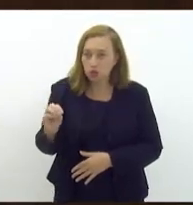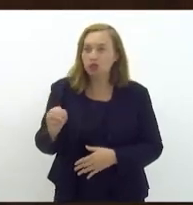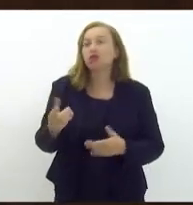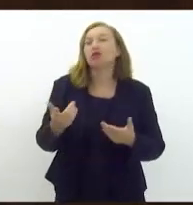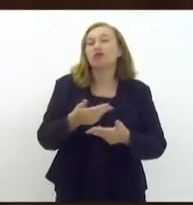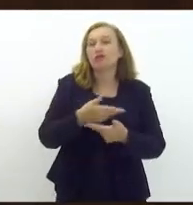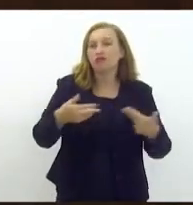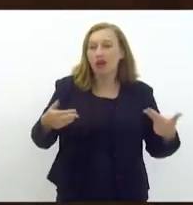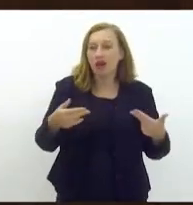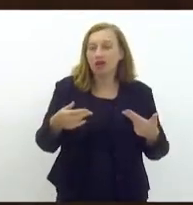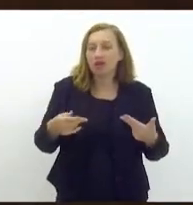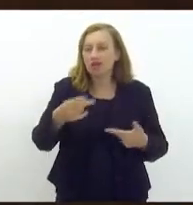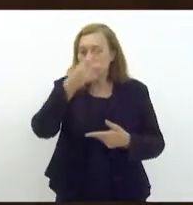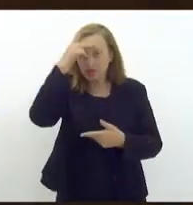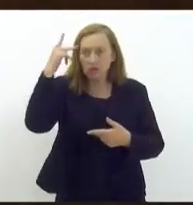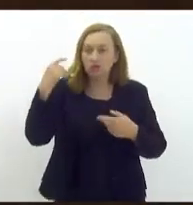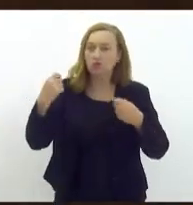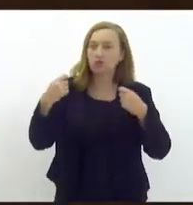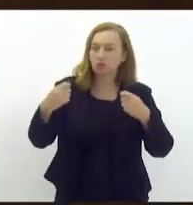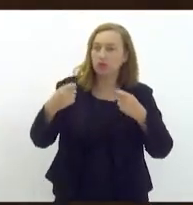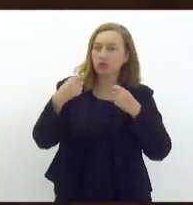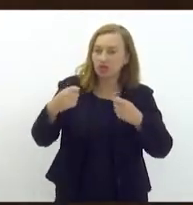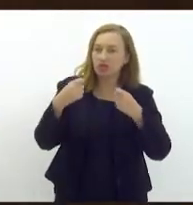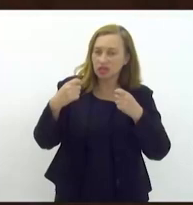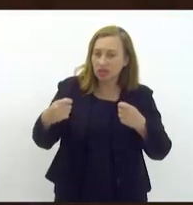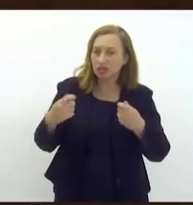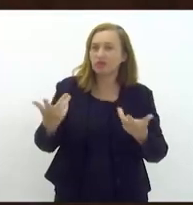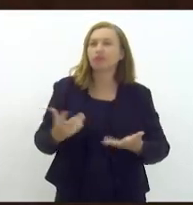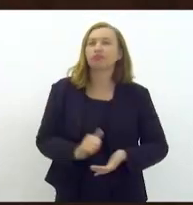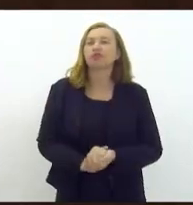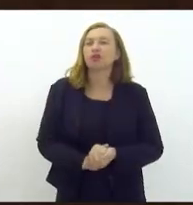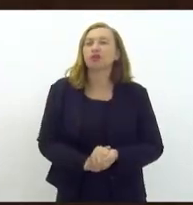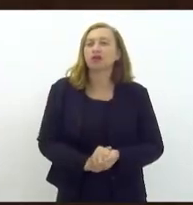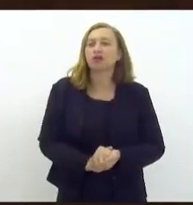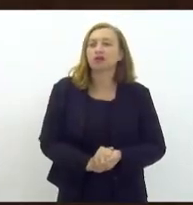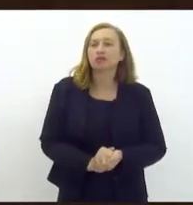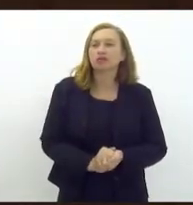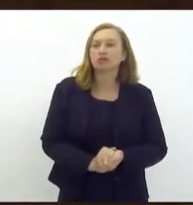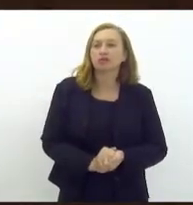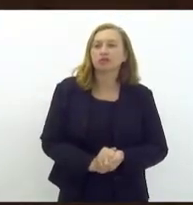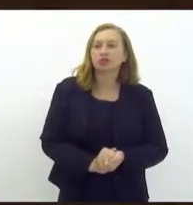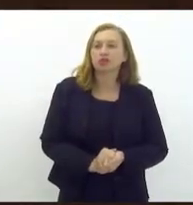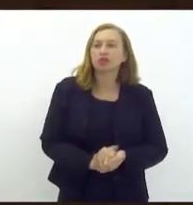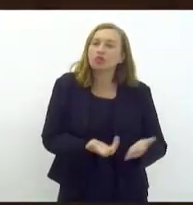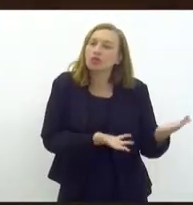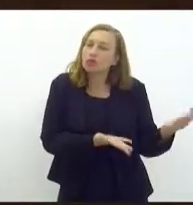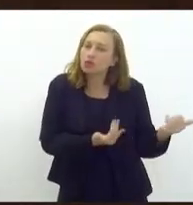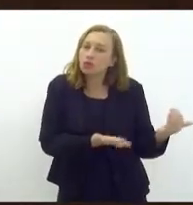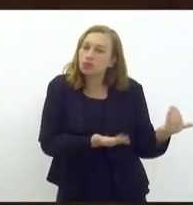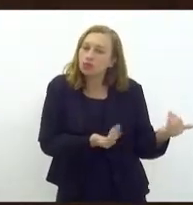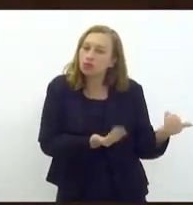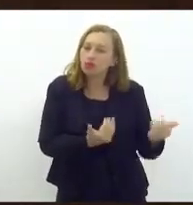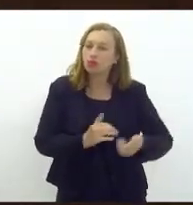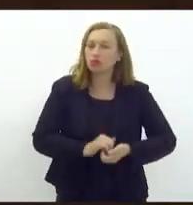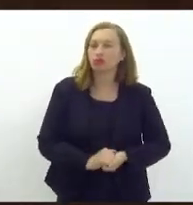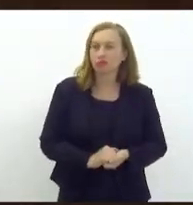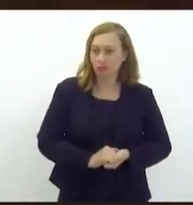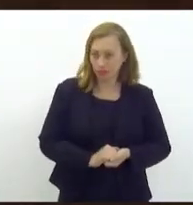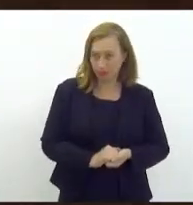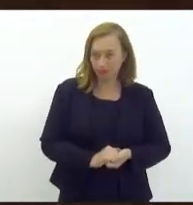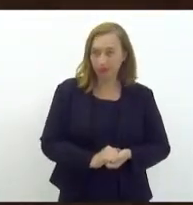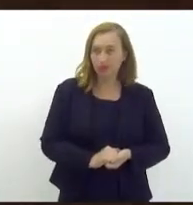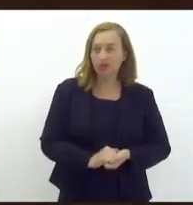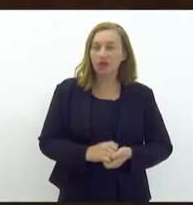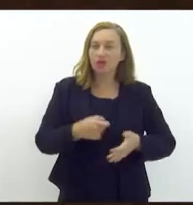protestos que levaram a uma contundente manifestação protagonizada pela juventude, dando conta da